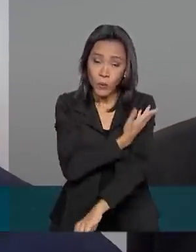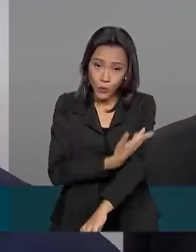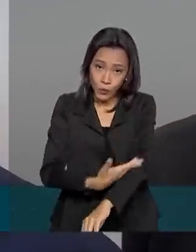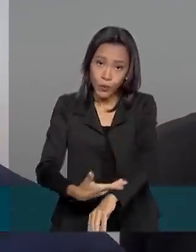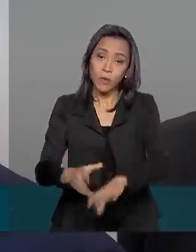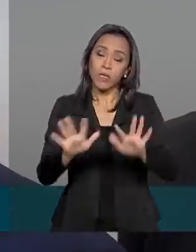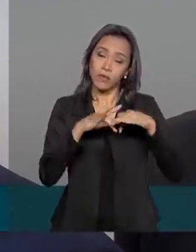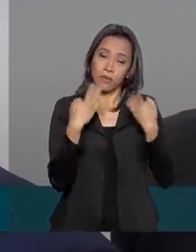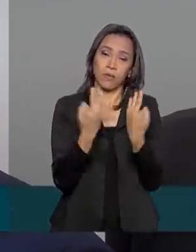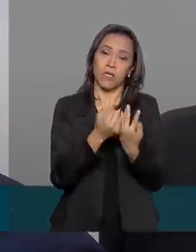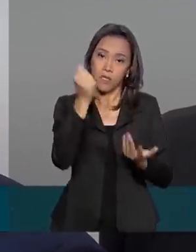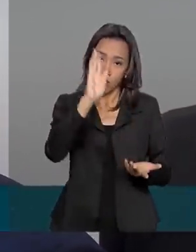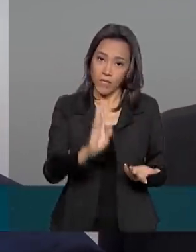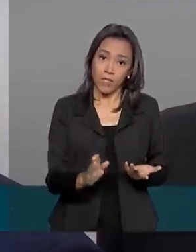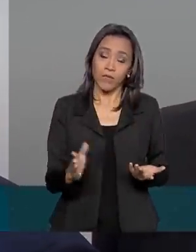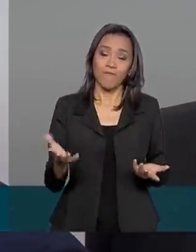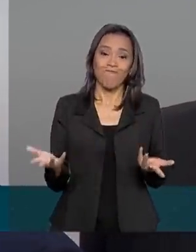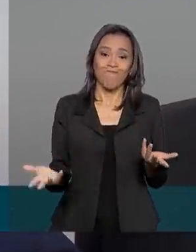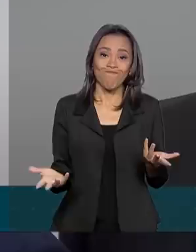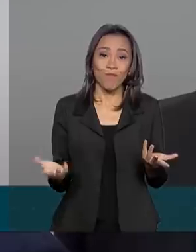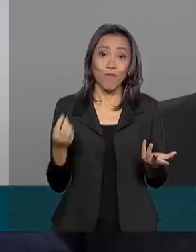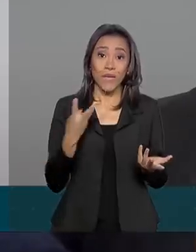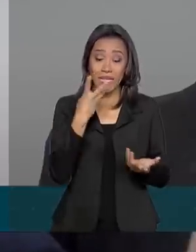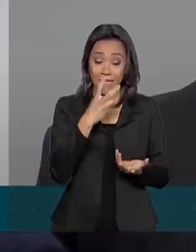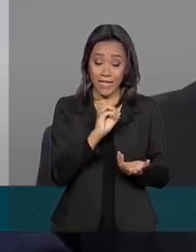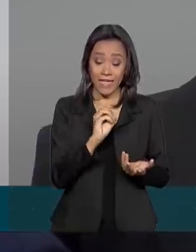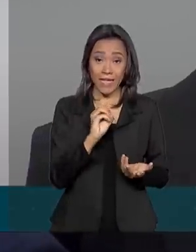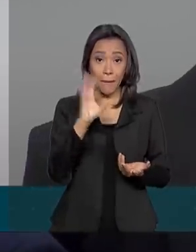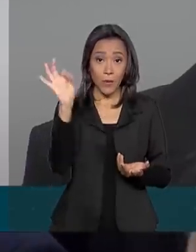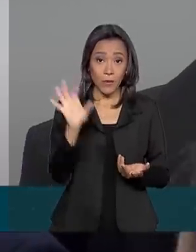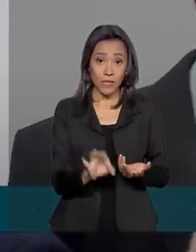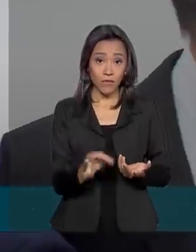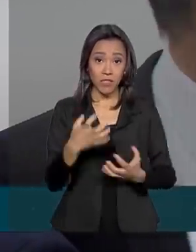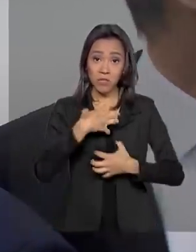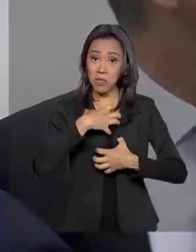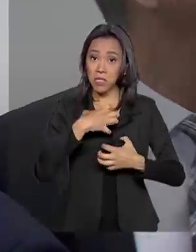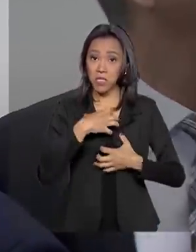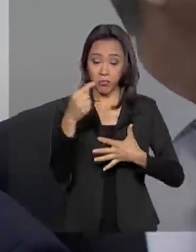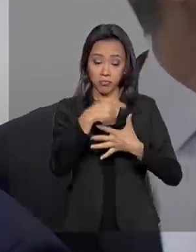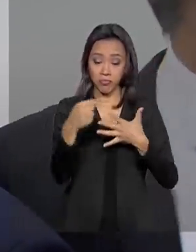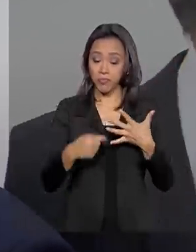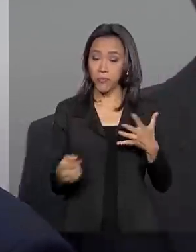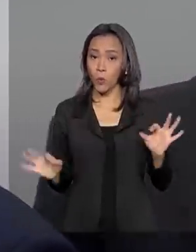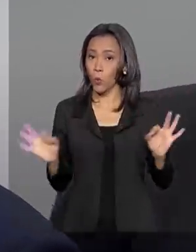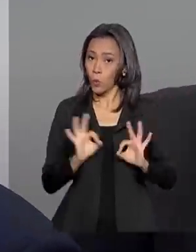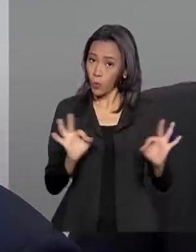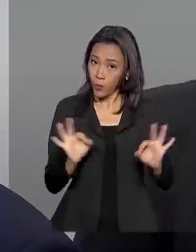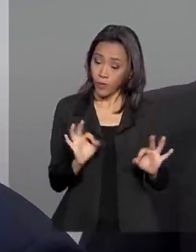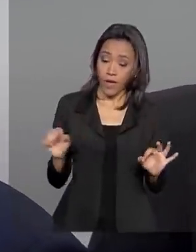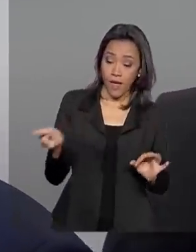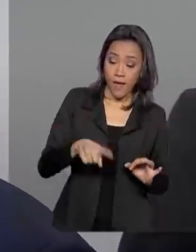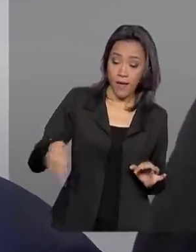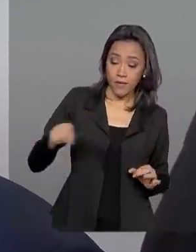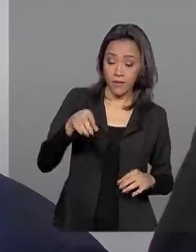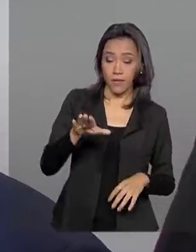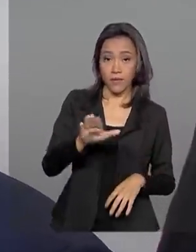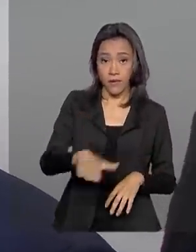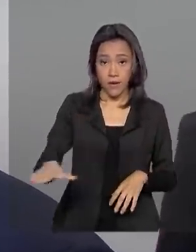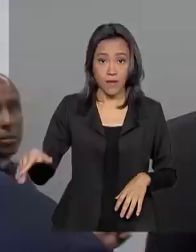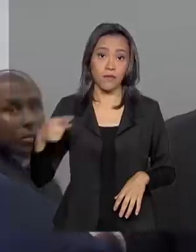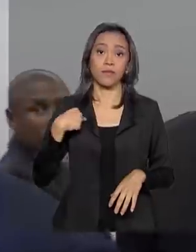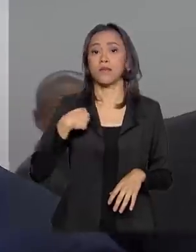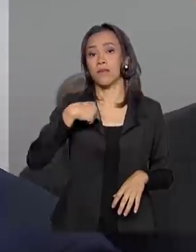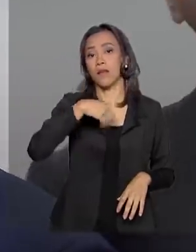brasileiras, eu vou estar expondo, porque 30% são assintomáticos. Um tanto dessas crianças e adolescentes têm formas